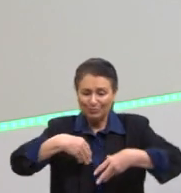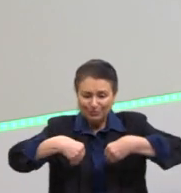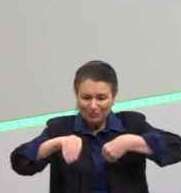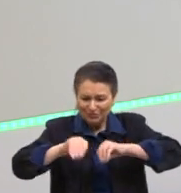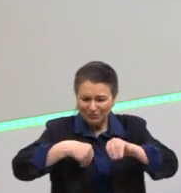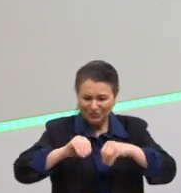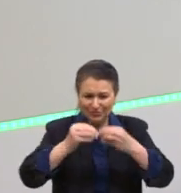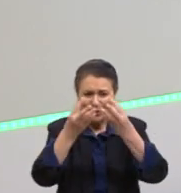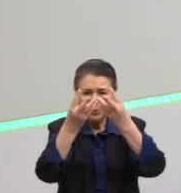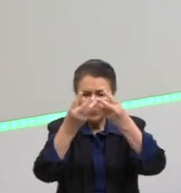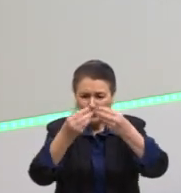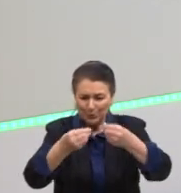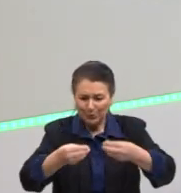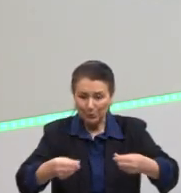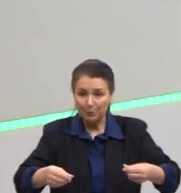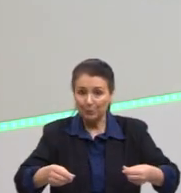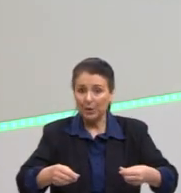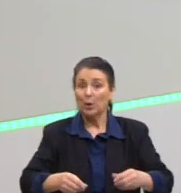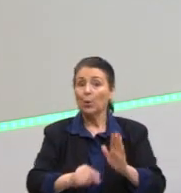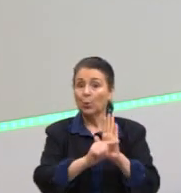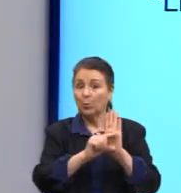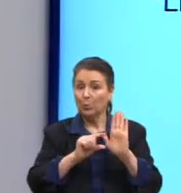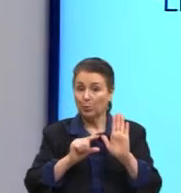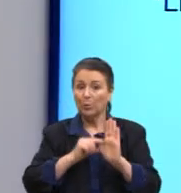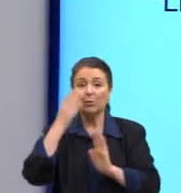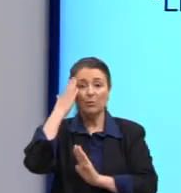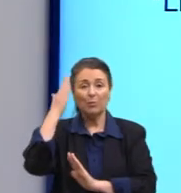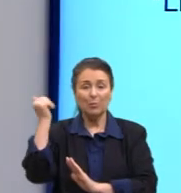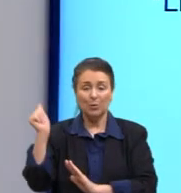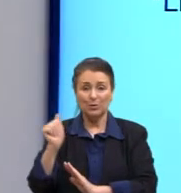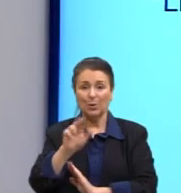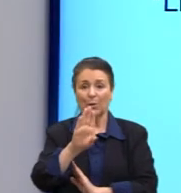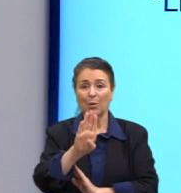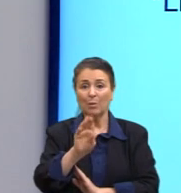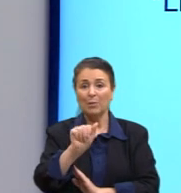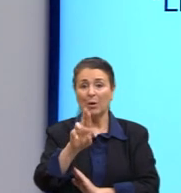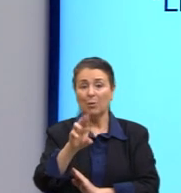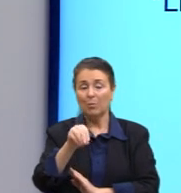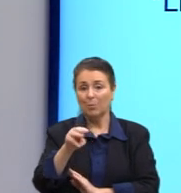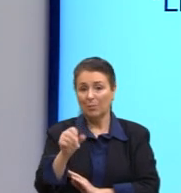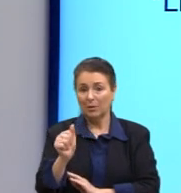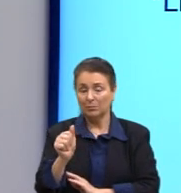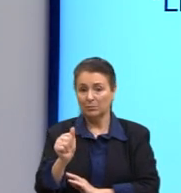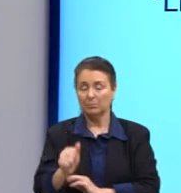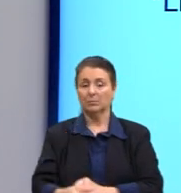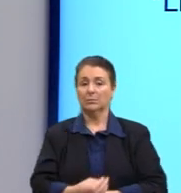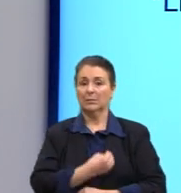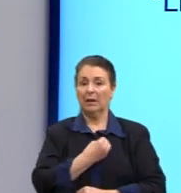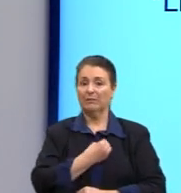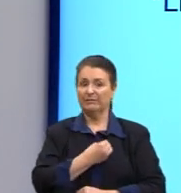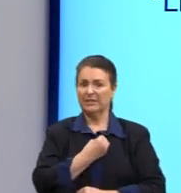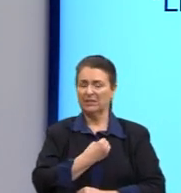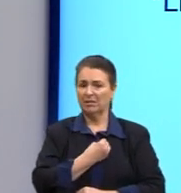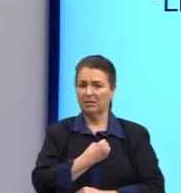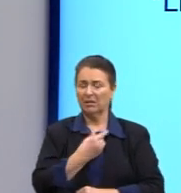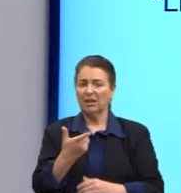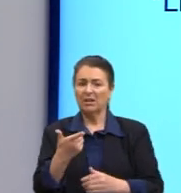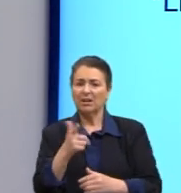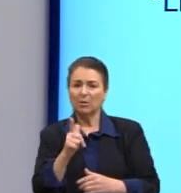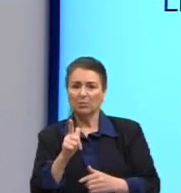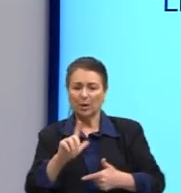Ainda sobre o Bauman. Olha, a vida líquida caracteriza-se por não manter rumo